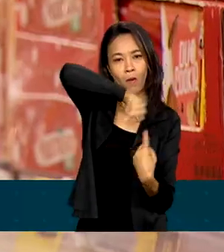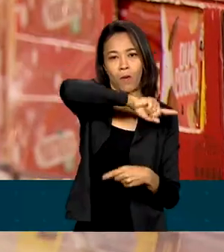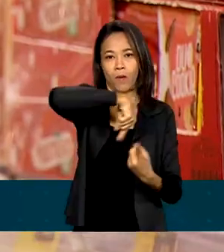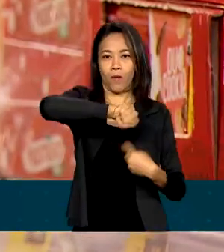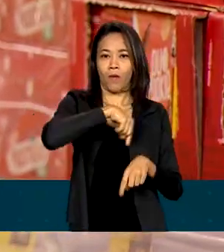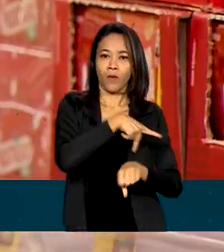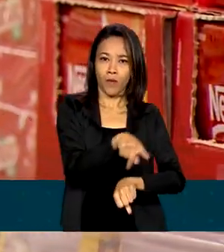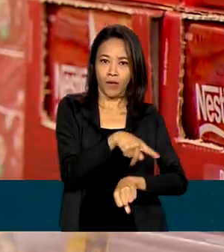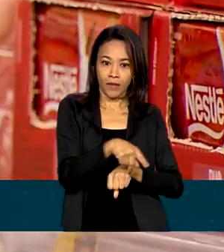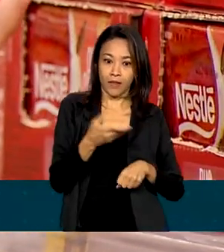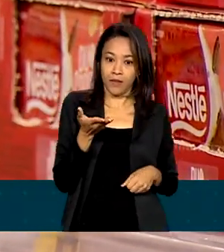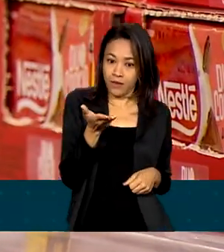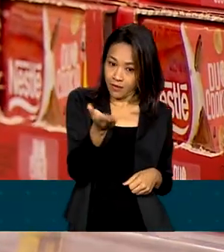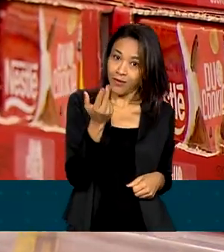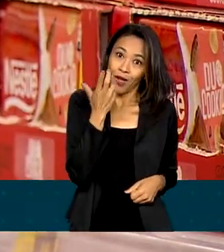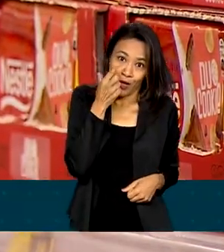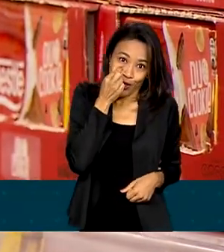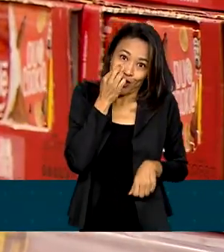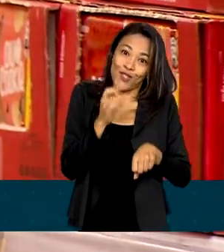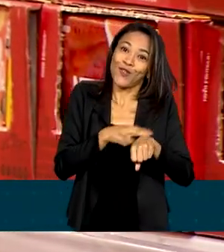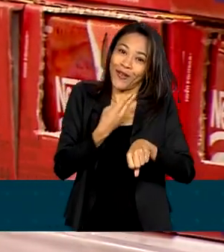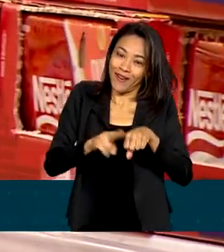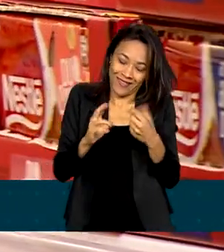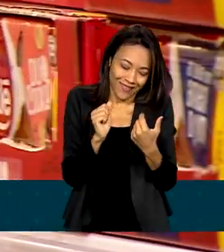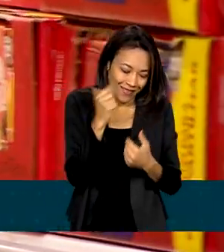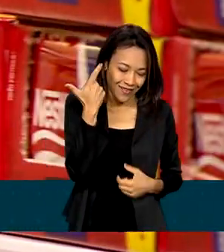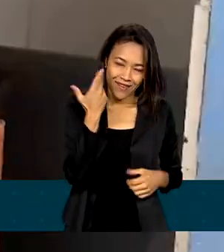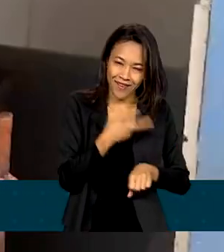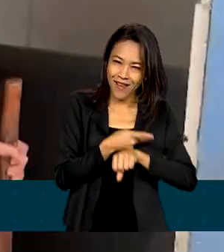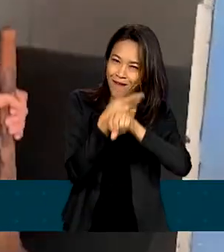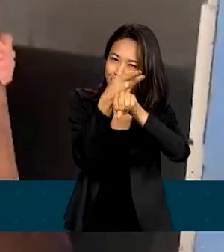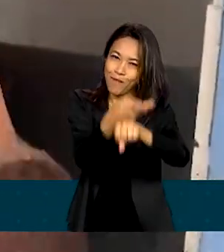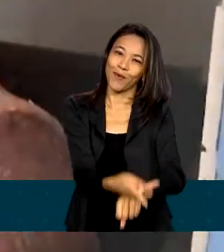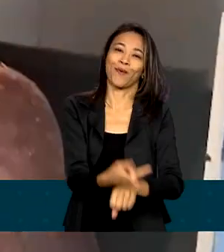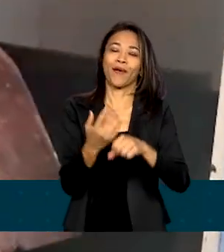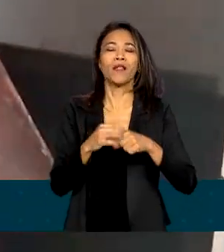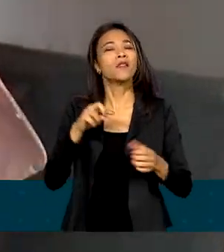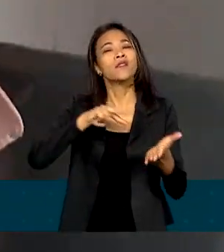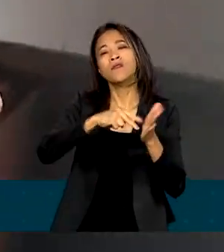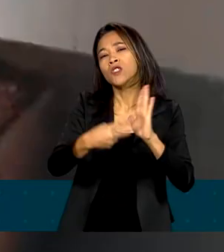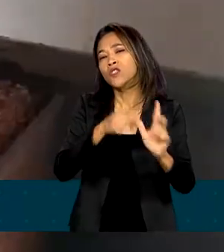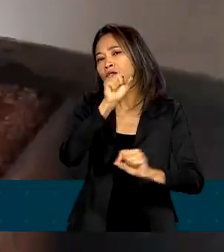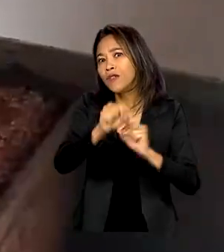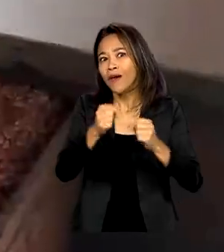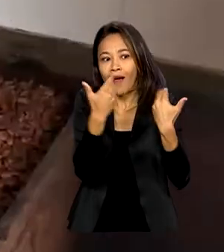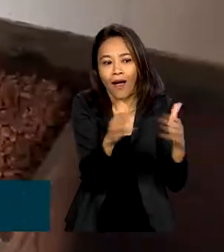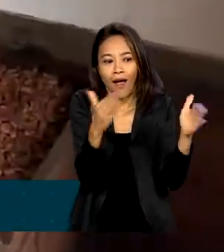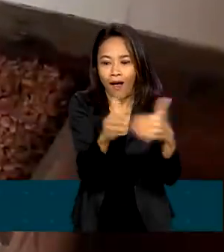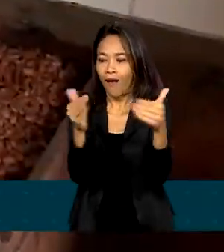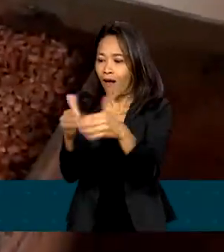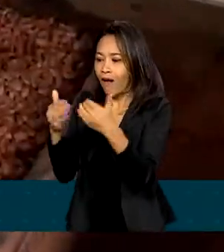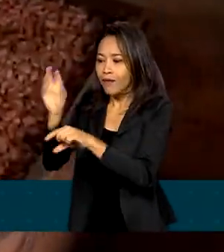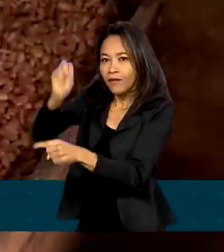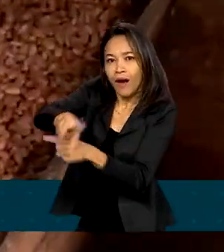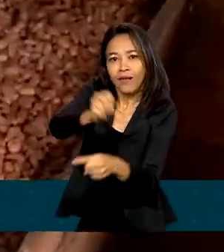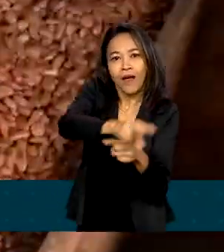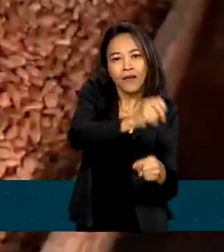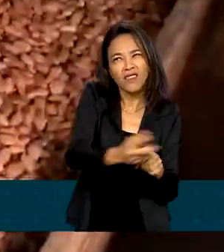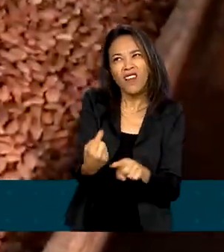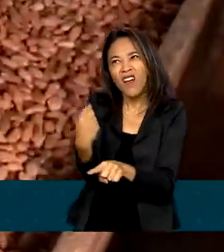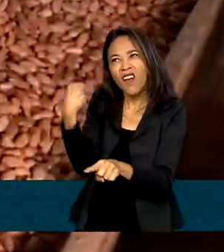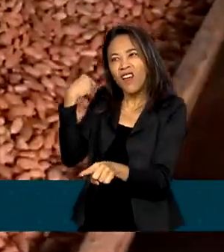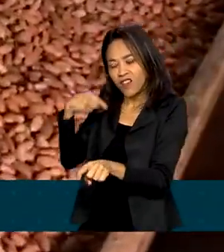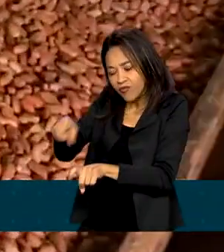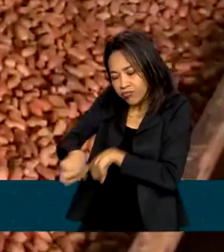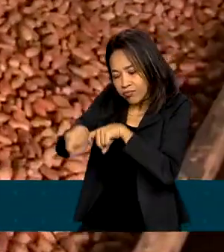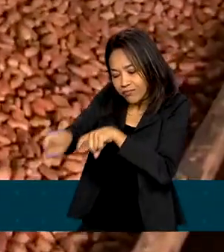O chocolate, claro, é o produto mais procurado, o que significa geração de empregos desde as fazendas